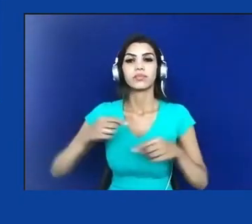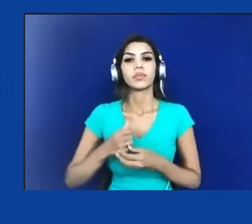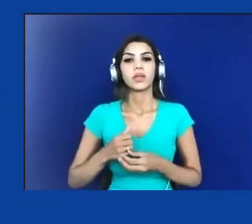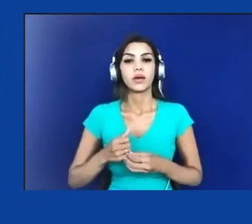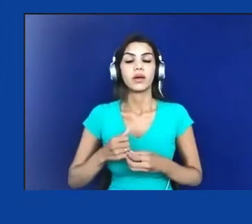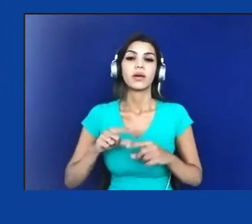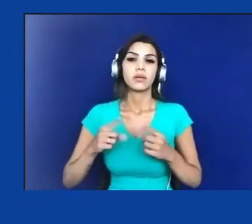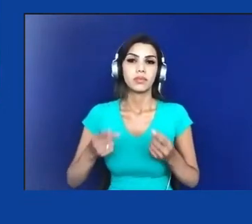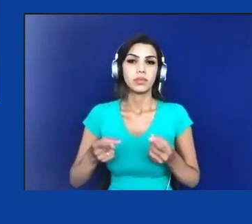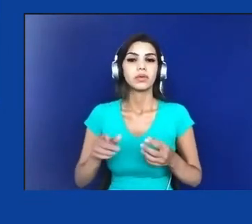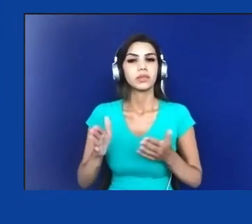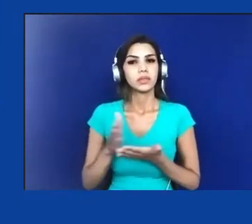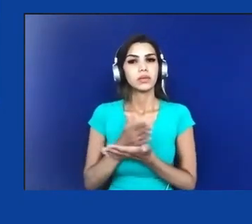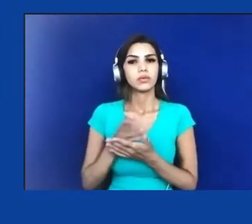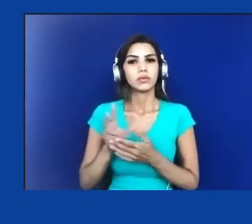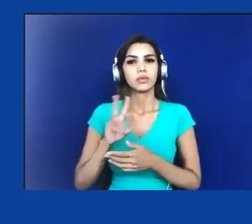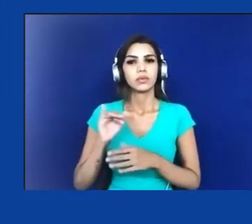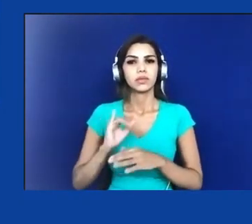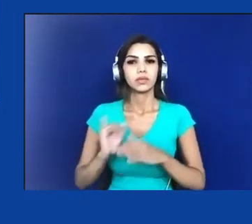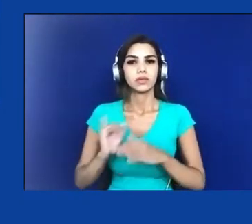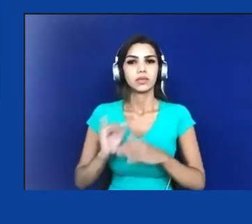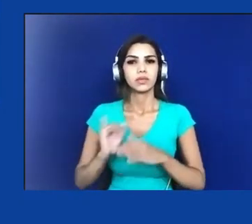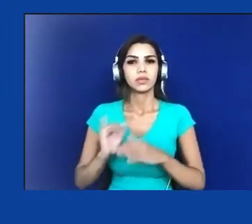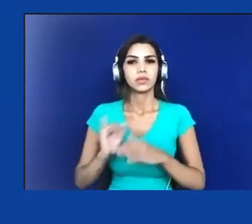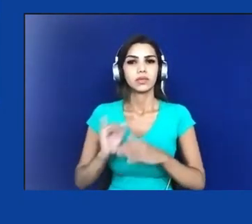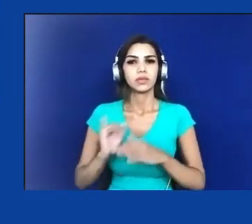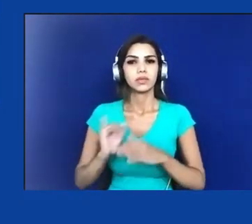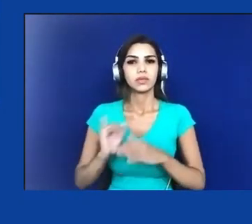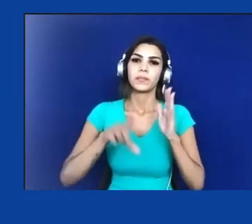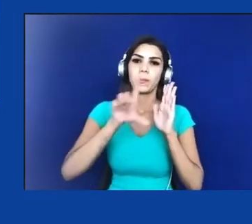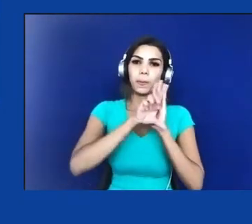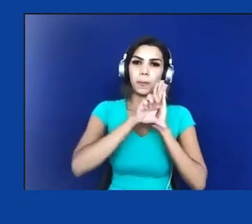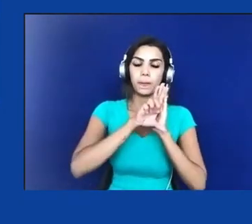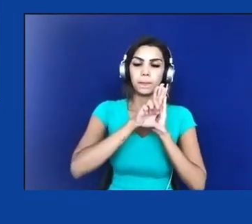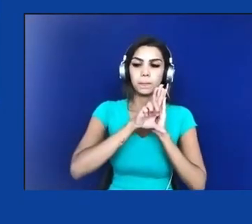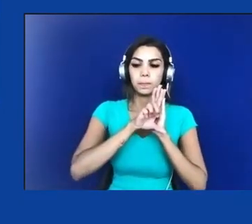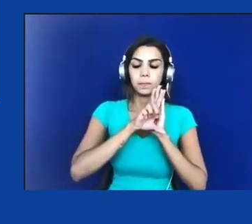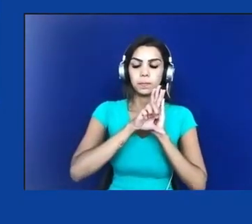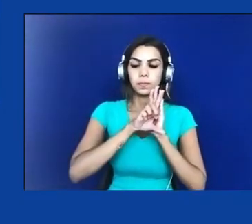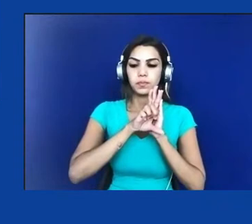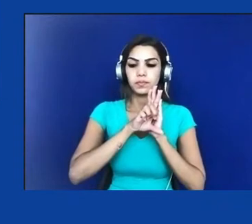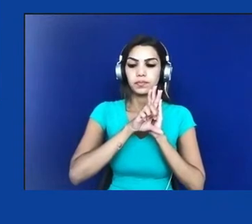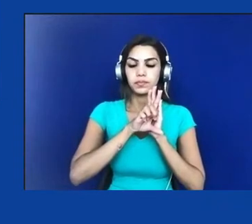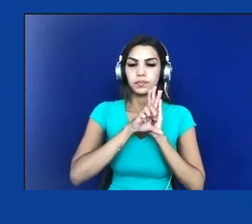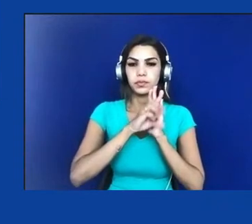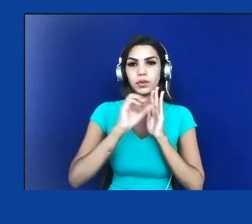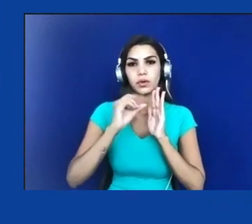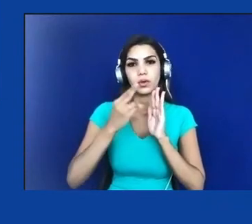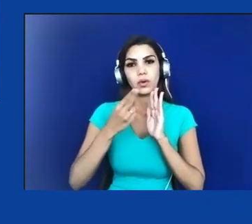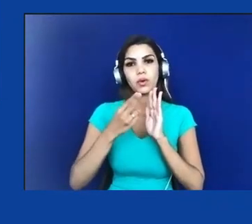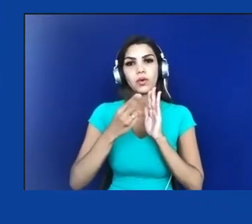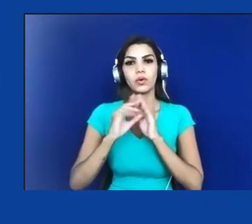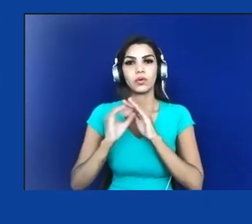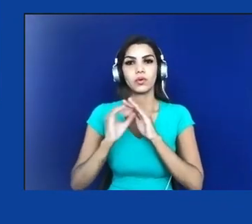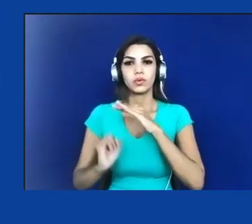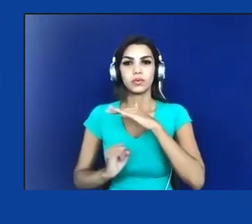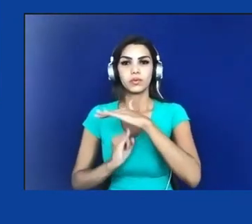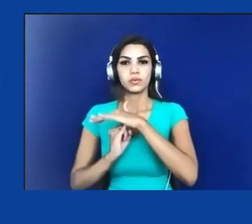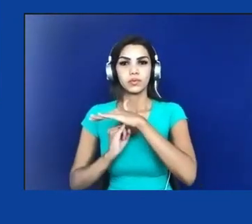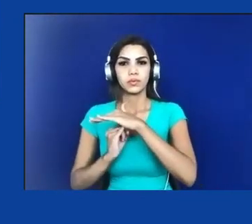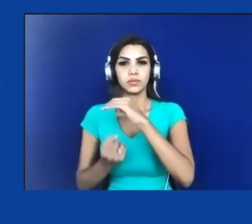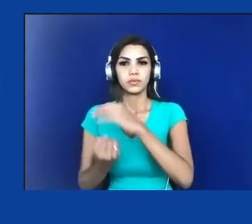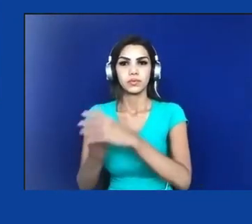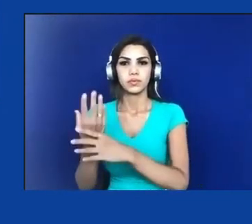institucionalizadas na forma de leis ou na forma de instituições com